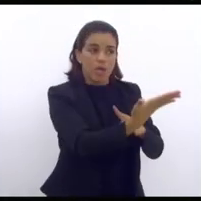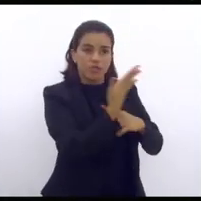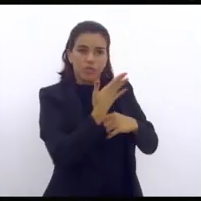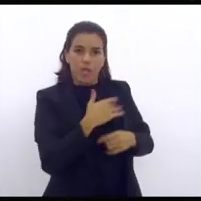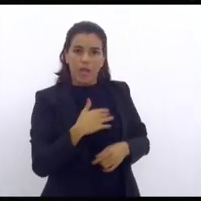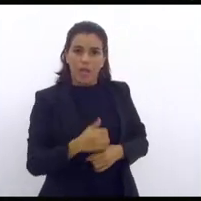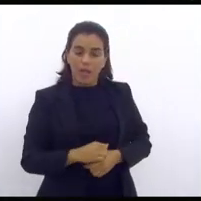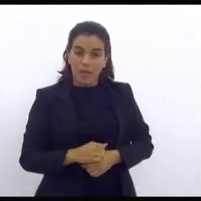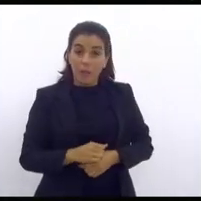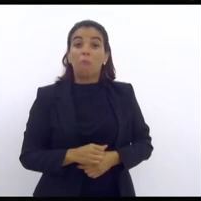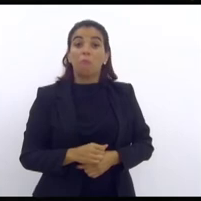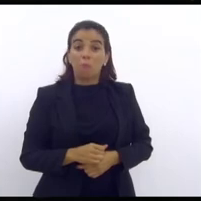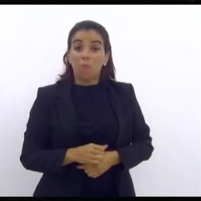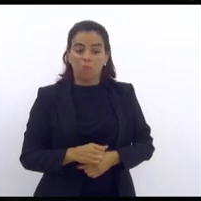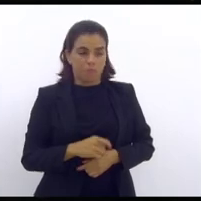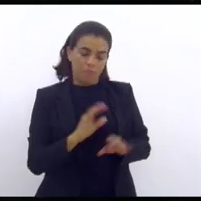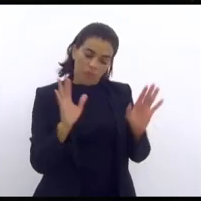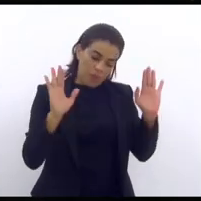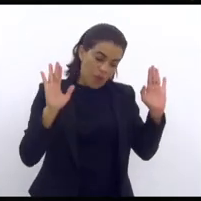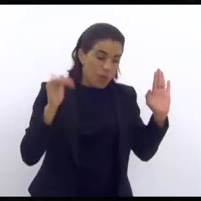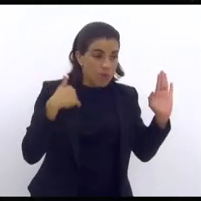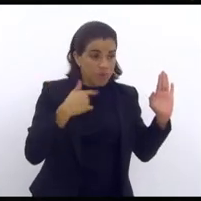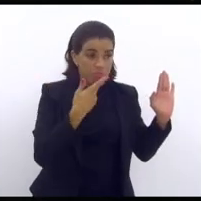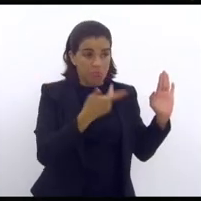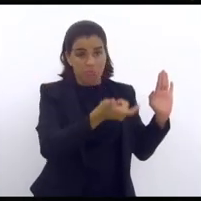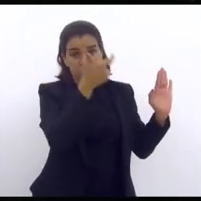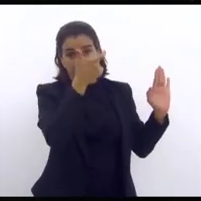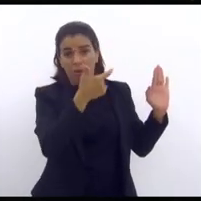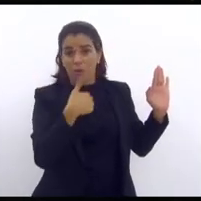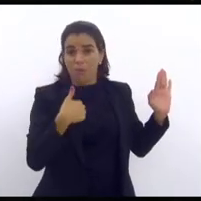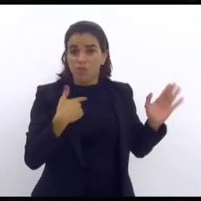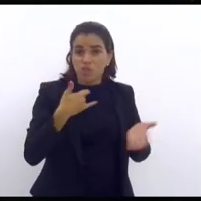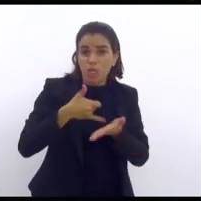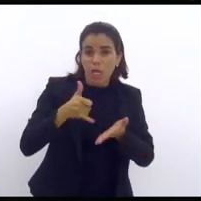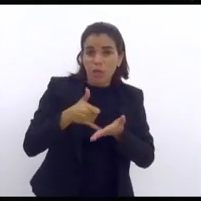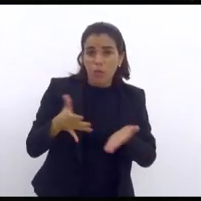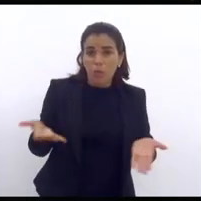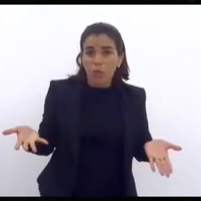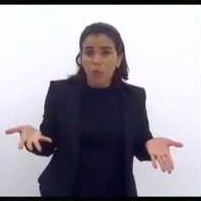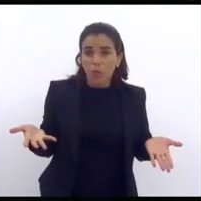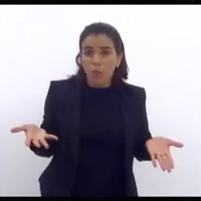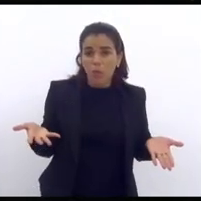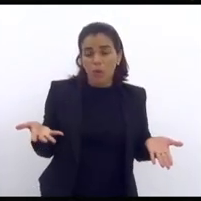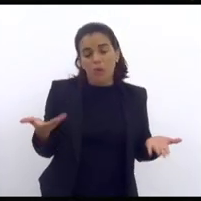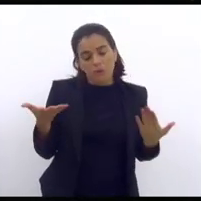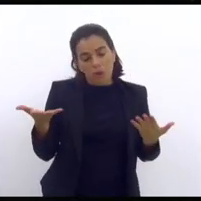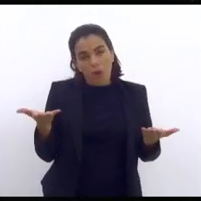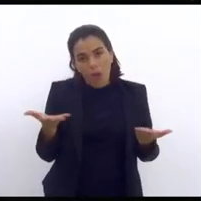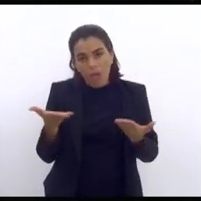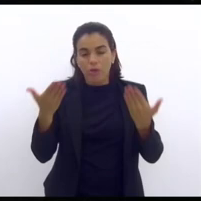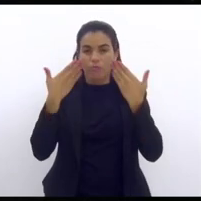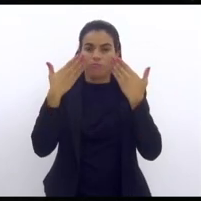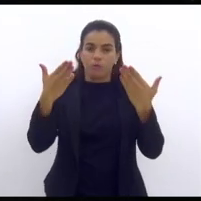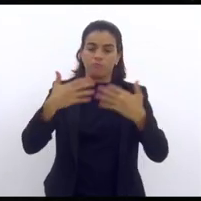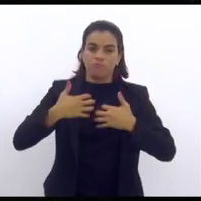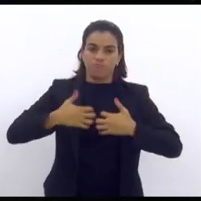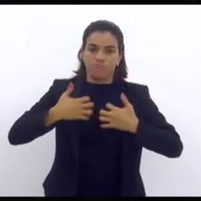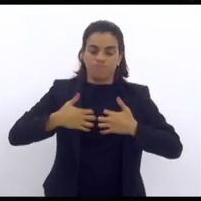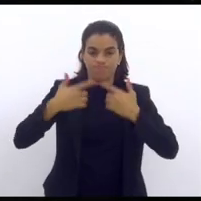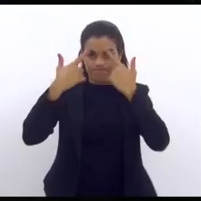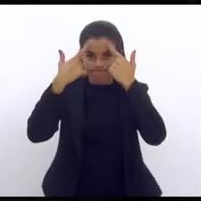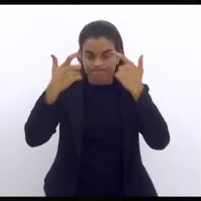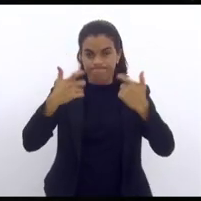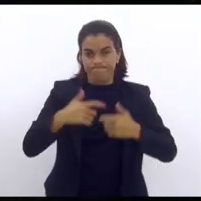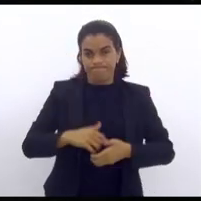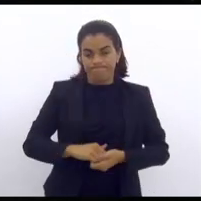Aí ele vai lembrar, vai falar, não, me chamou de cheirador de pó. Então aqui fica meu repúdio. Essas pessoas que